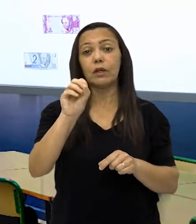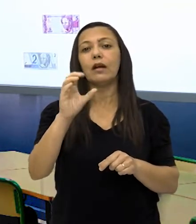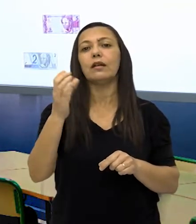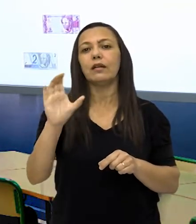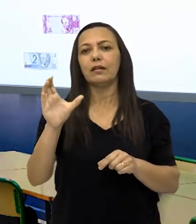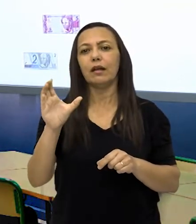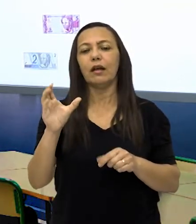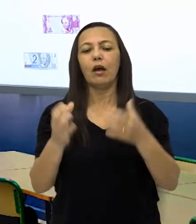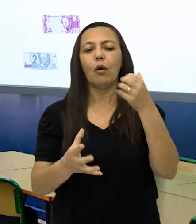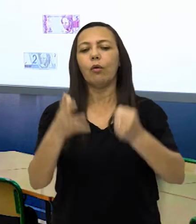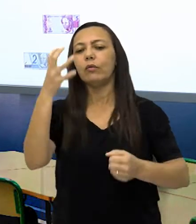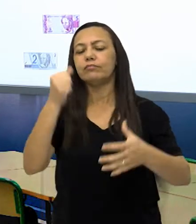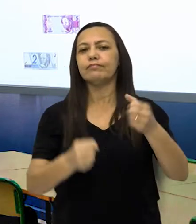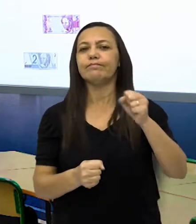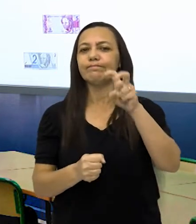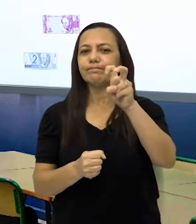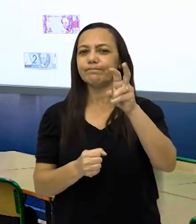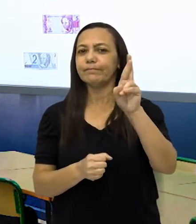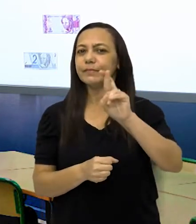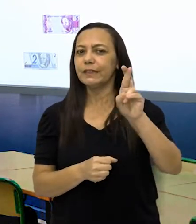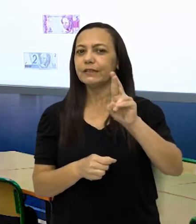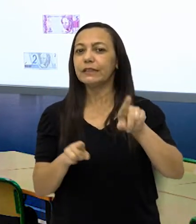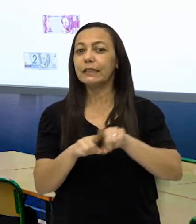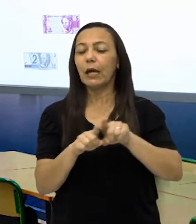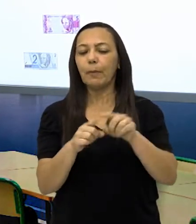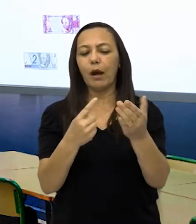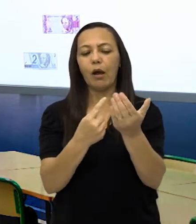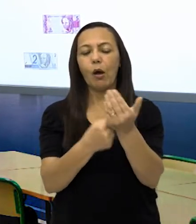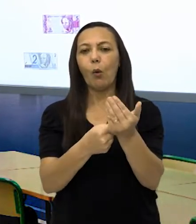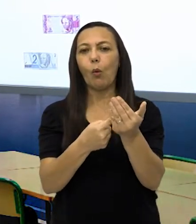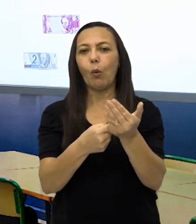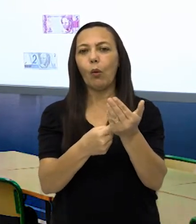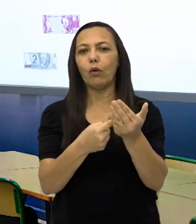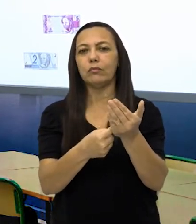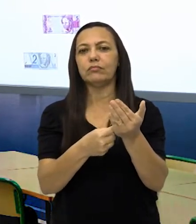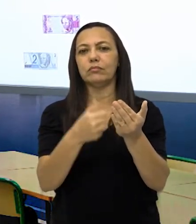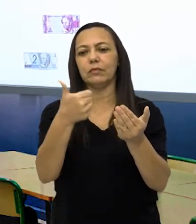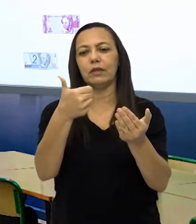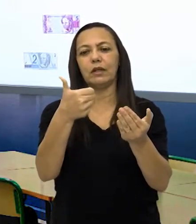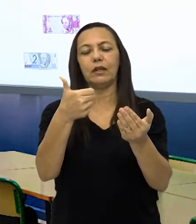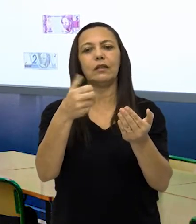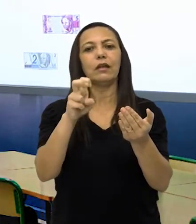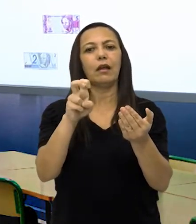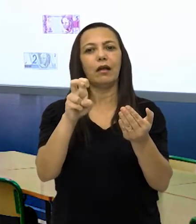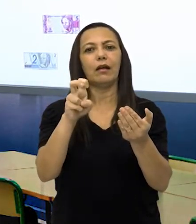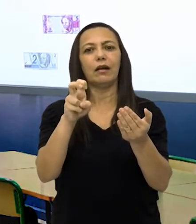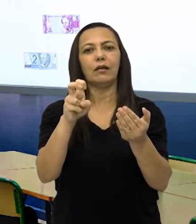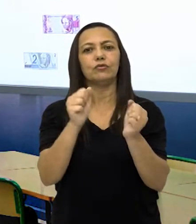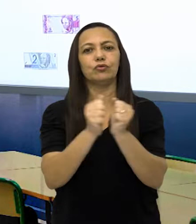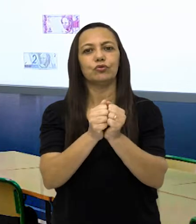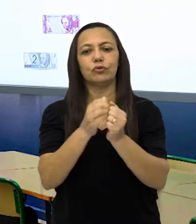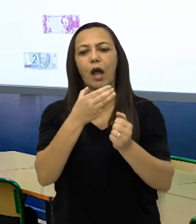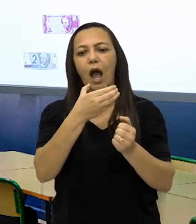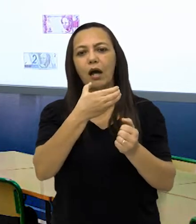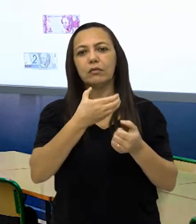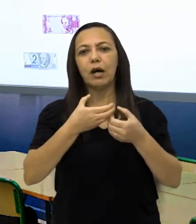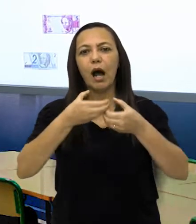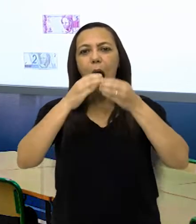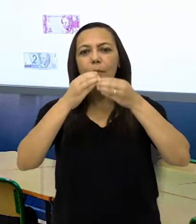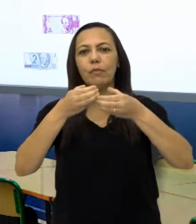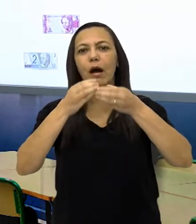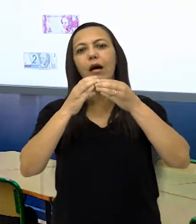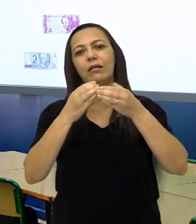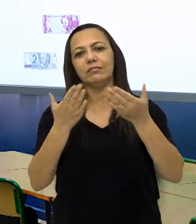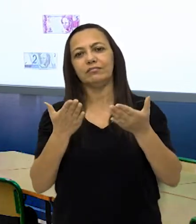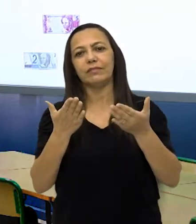custa R$,00 e o cachorro quente com o hambúrguer que custa R$,00. E agora vamos ligar o valor